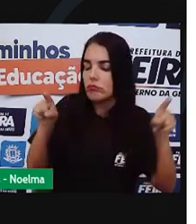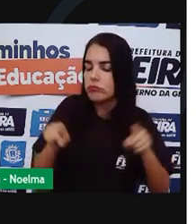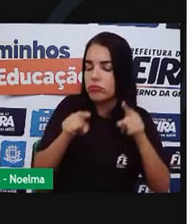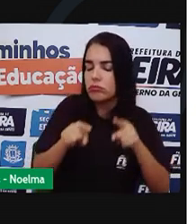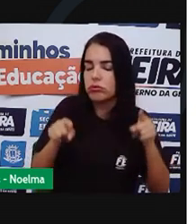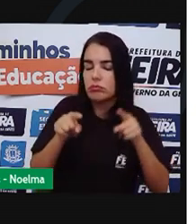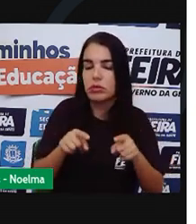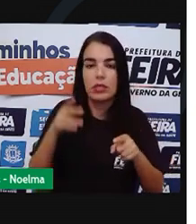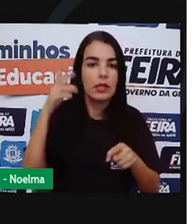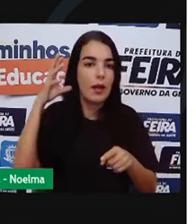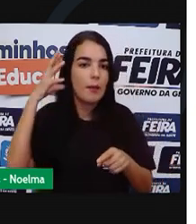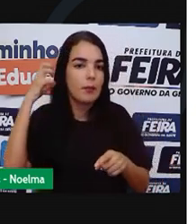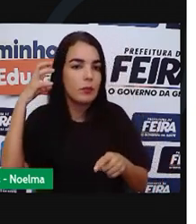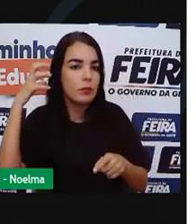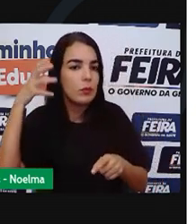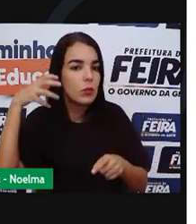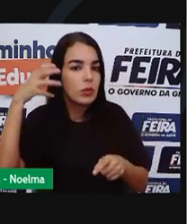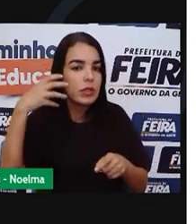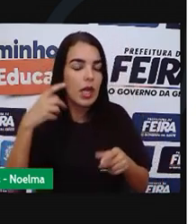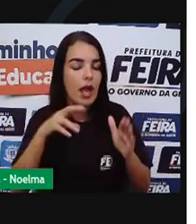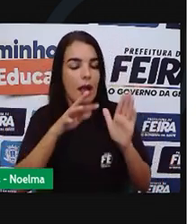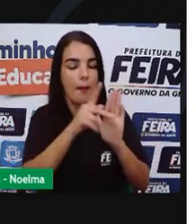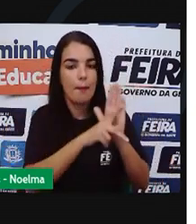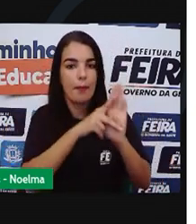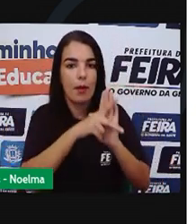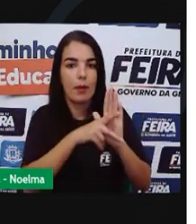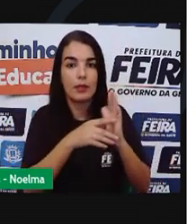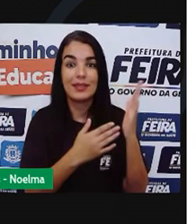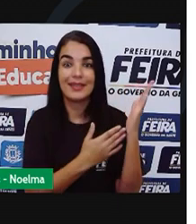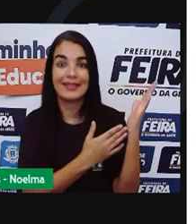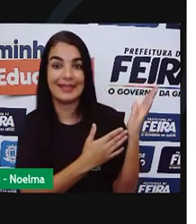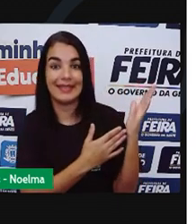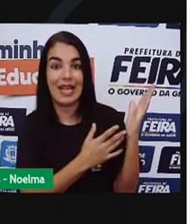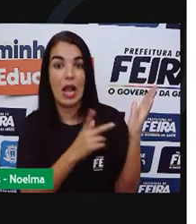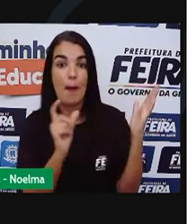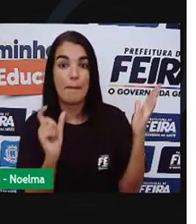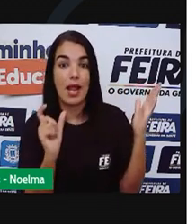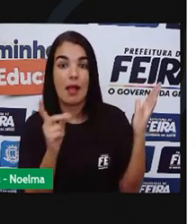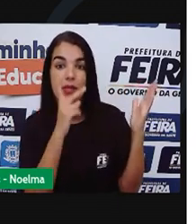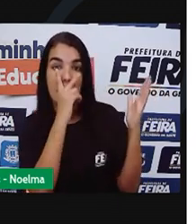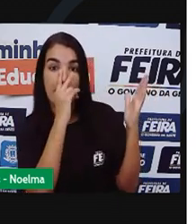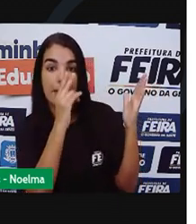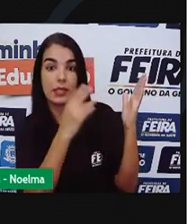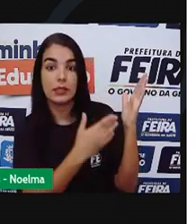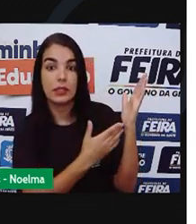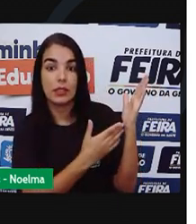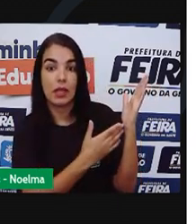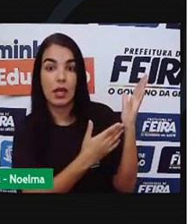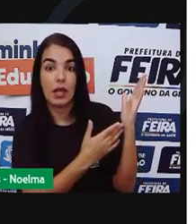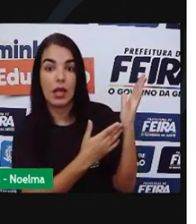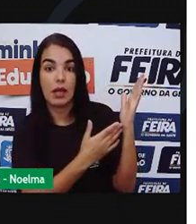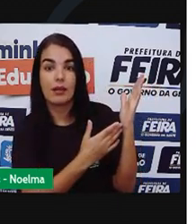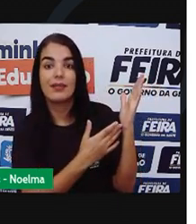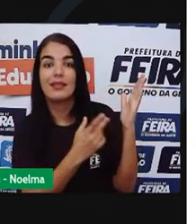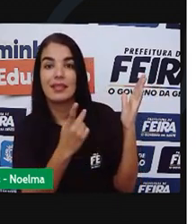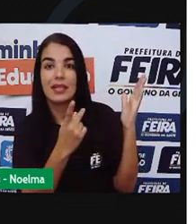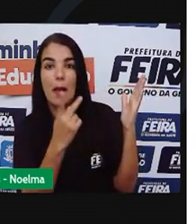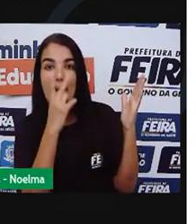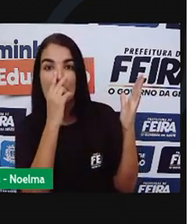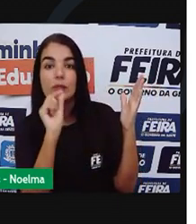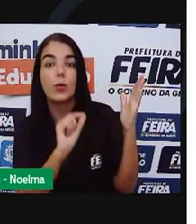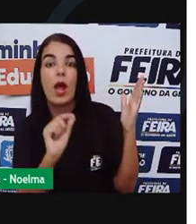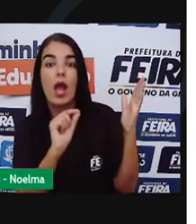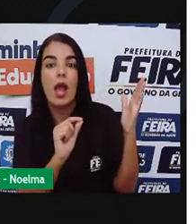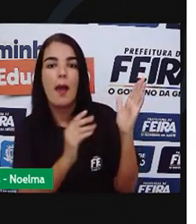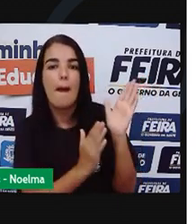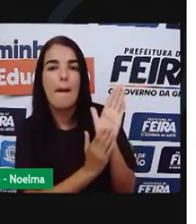Por exemplo Com as palavras Palmeiras E palmas É fácil Perceber Que elas duas Começam Quase iguais